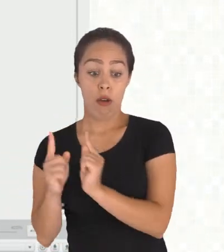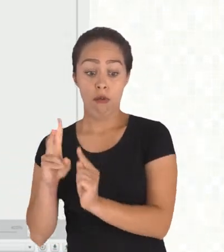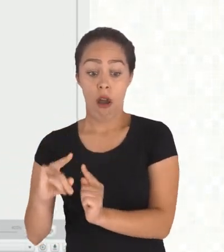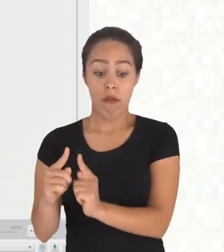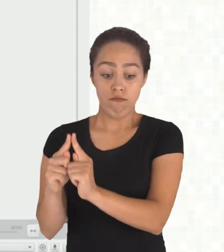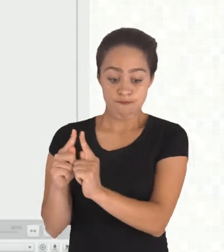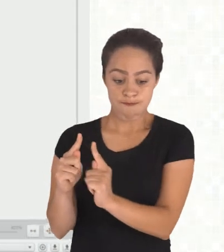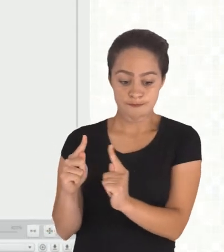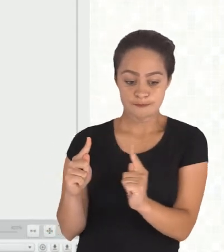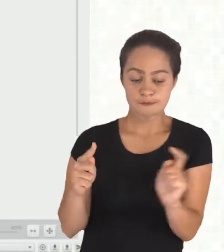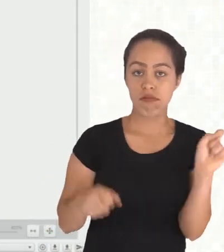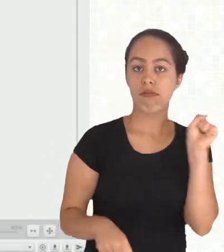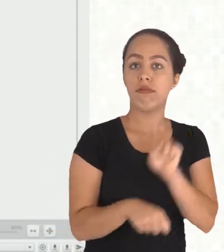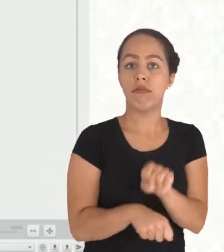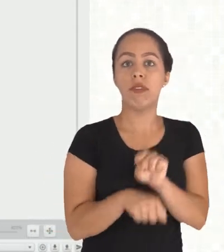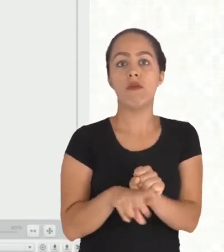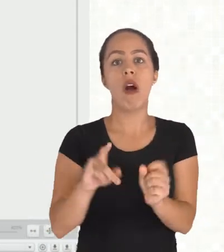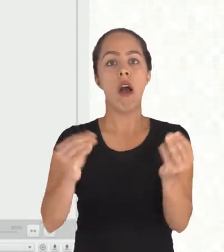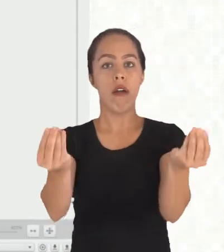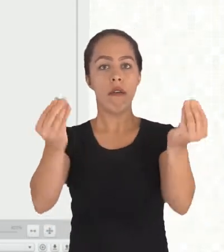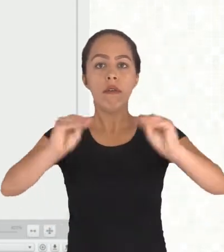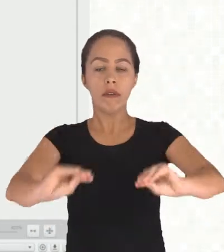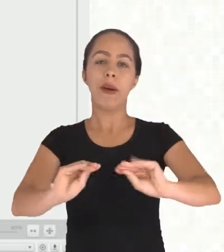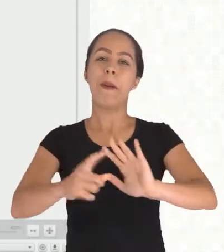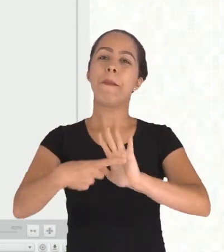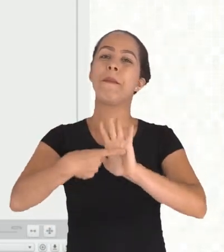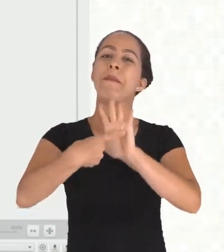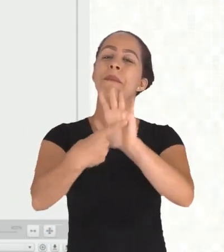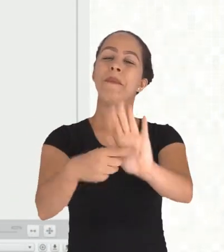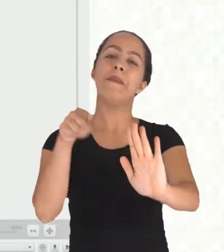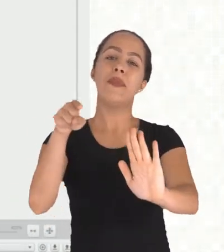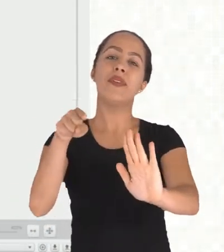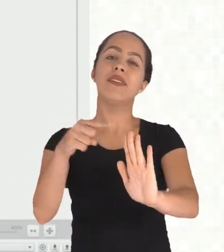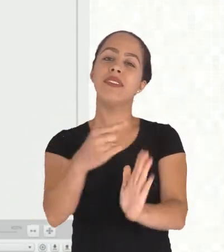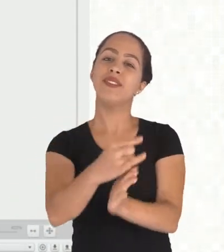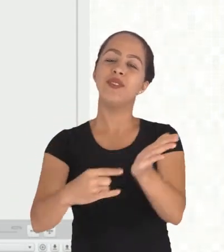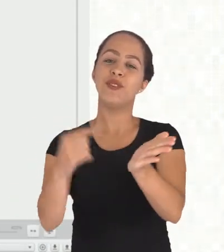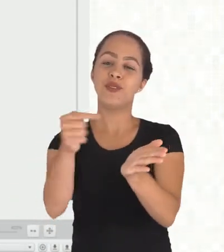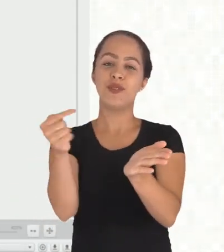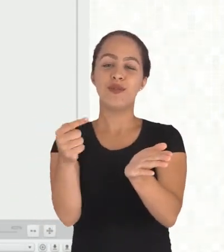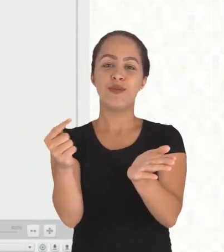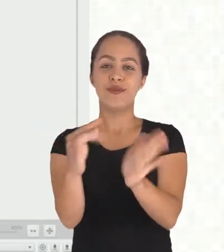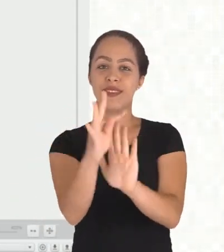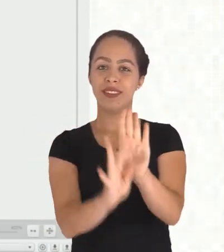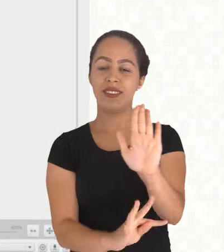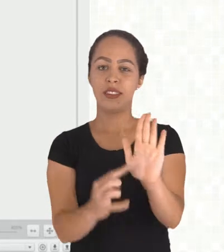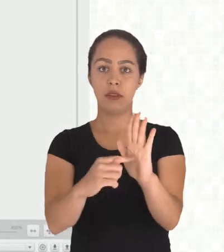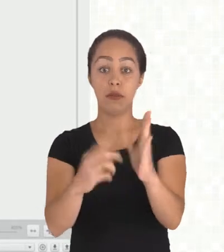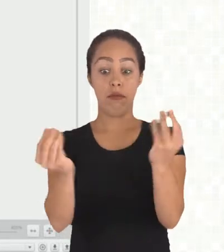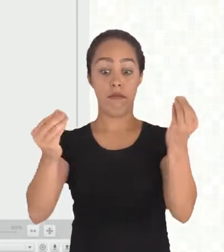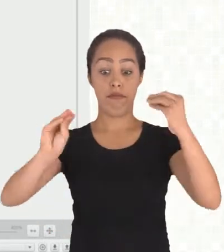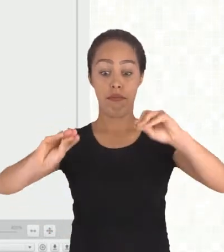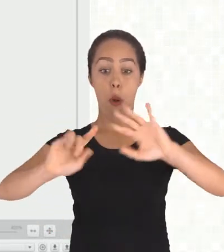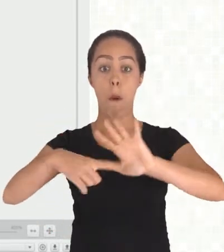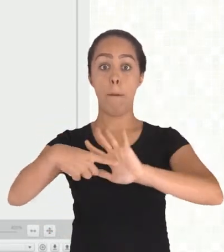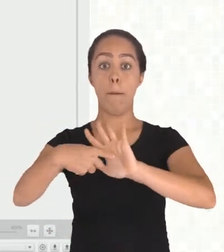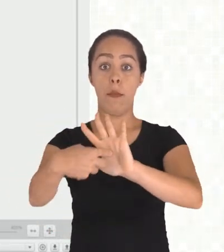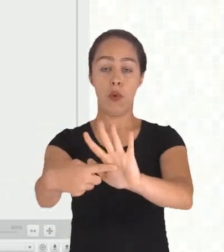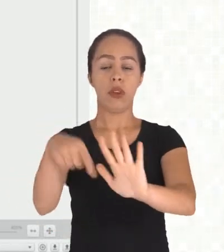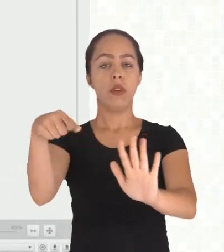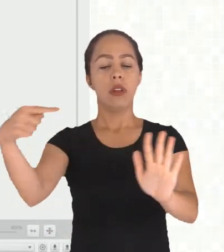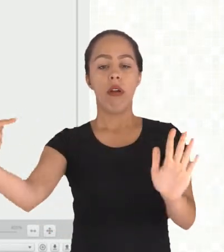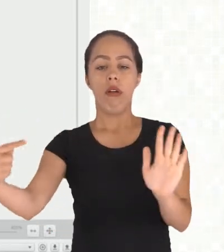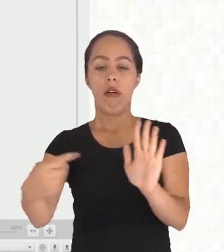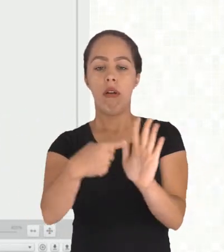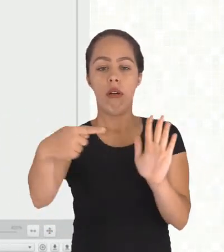artigo neste caso tá? então colocando o arquivo aqui ele vai fazer o upload e o arquivo vai aparecer aqui nessa lista tá certo?